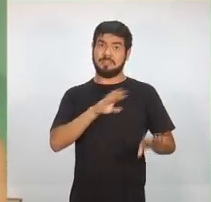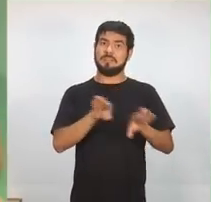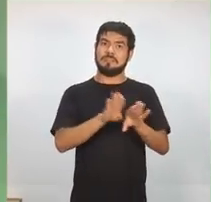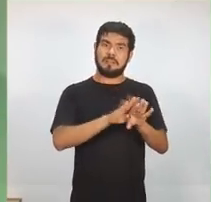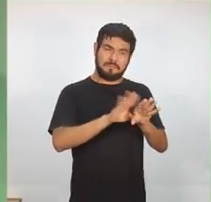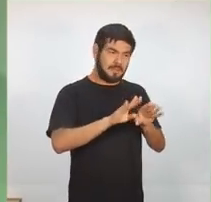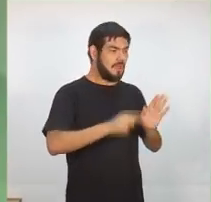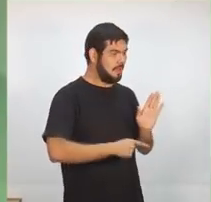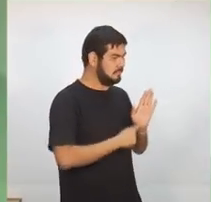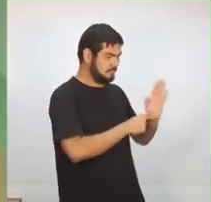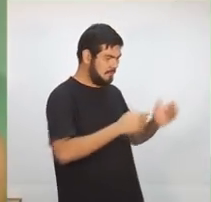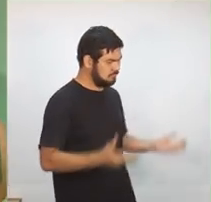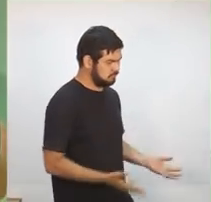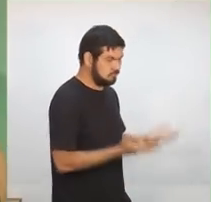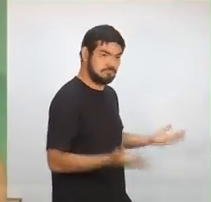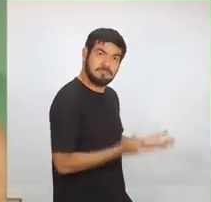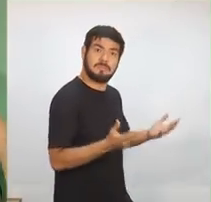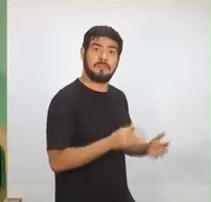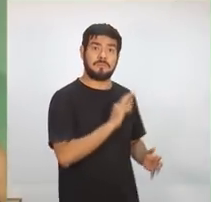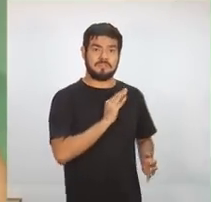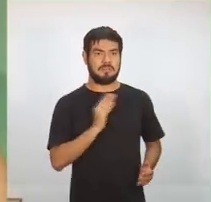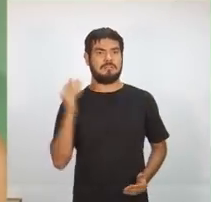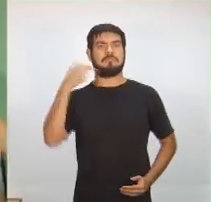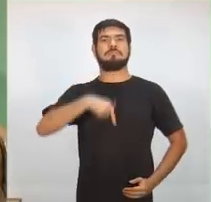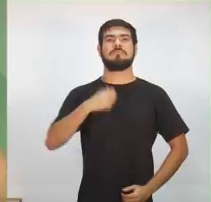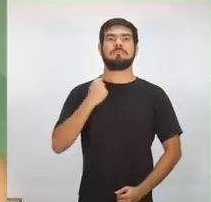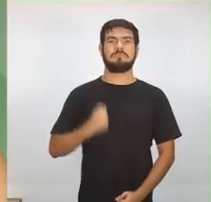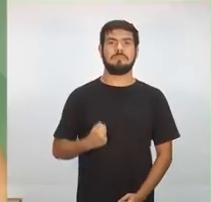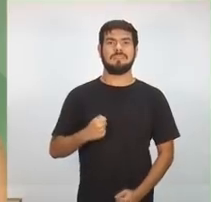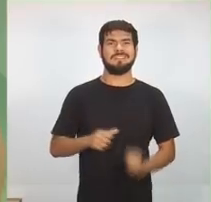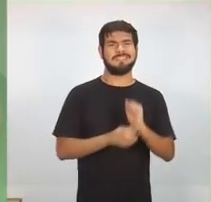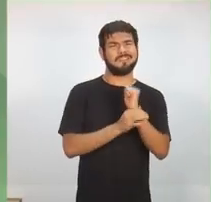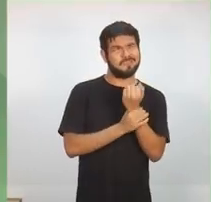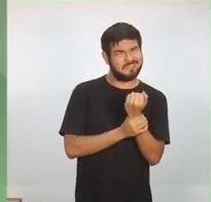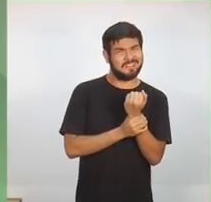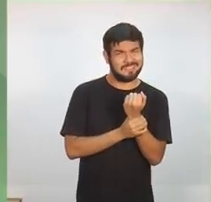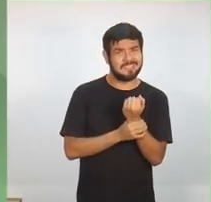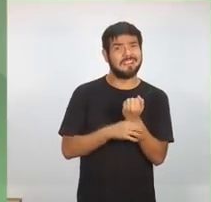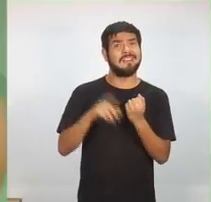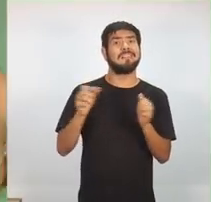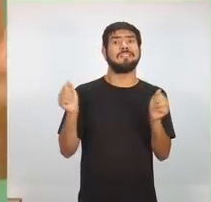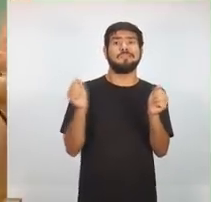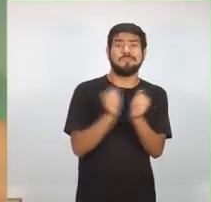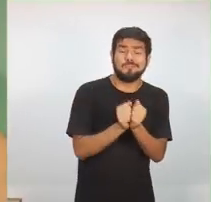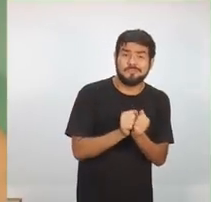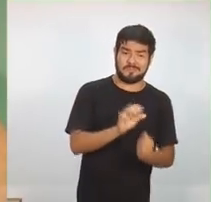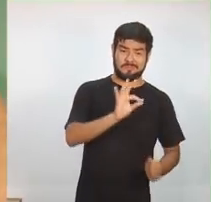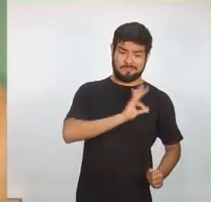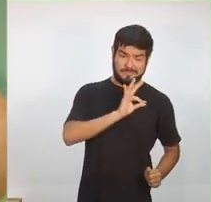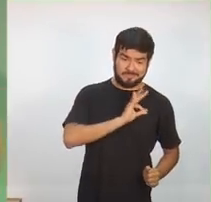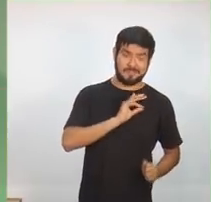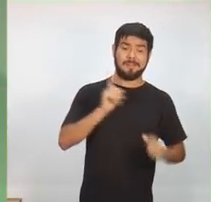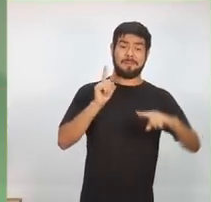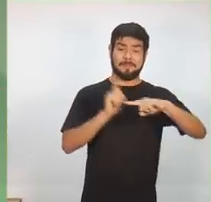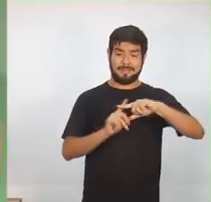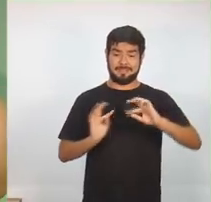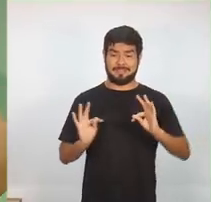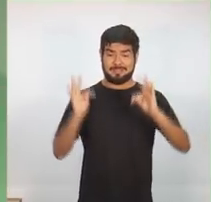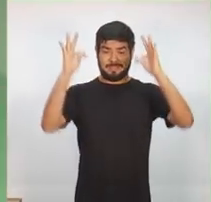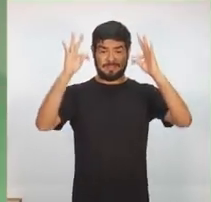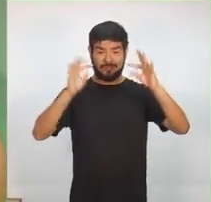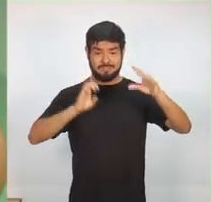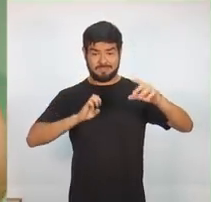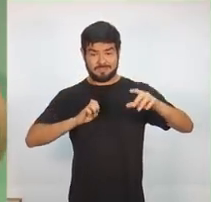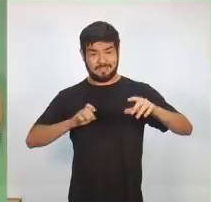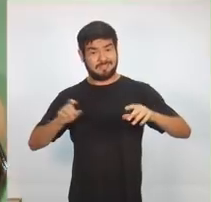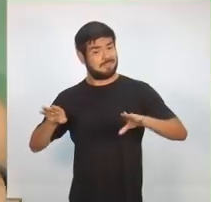policial militar de estar presente. Polícia se faz, segurança pública se faz com policiamento, com tecnologia, com infraestrutura